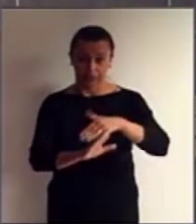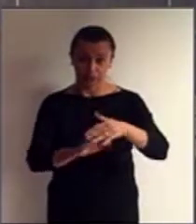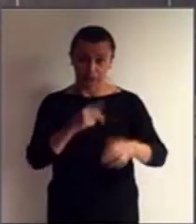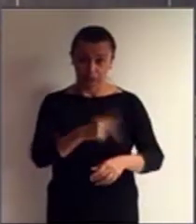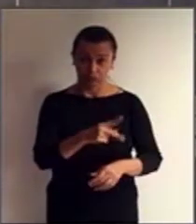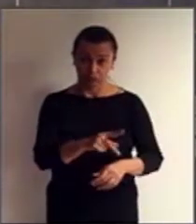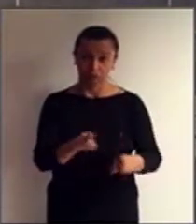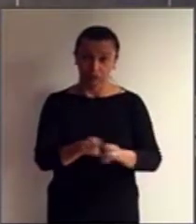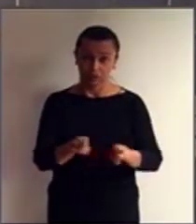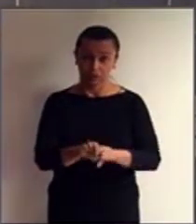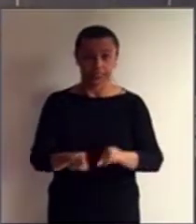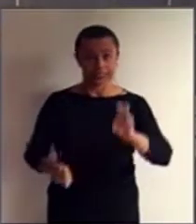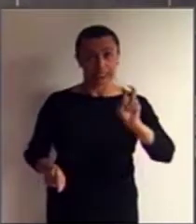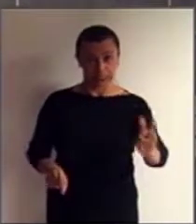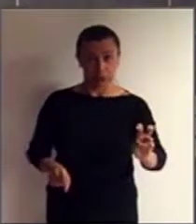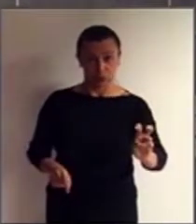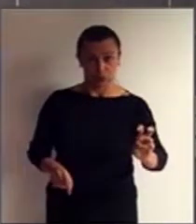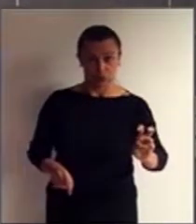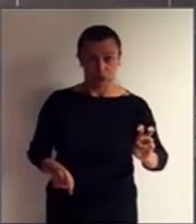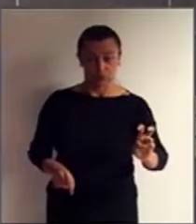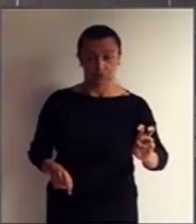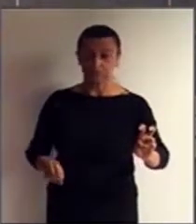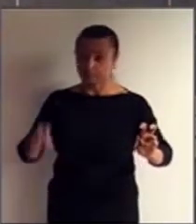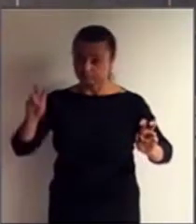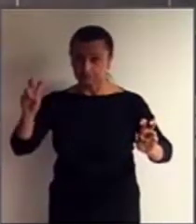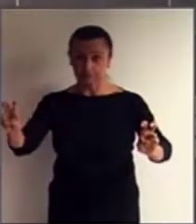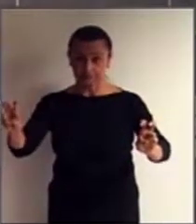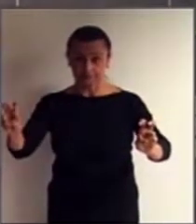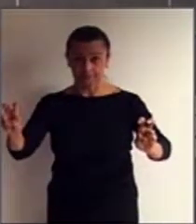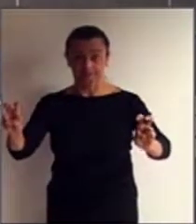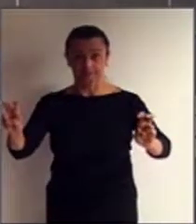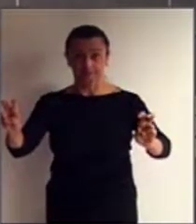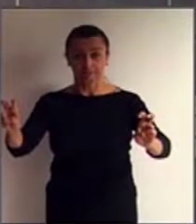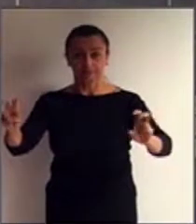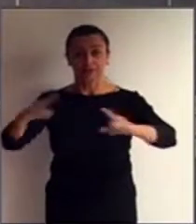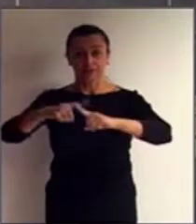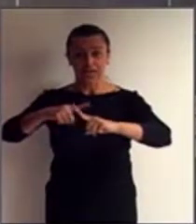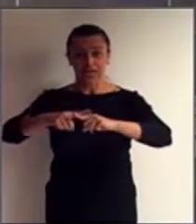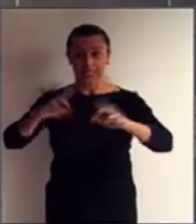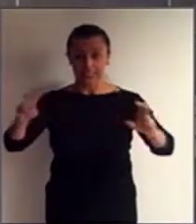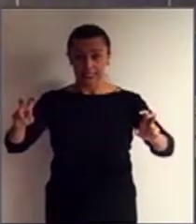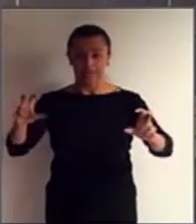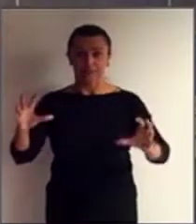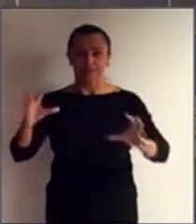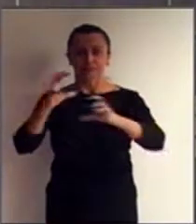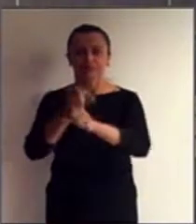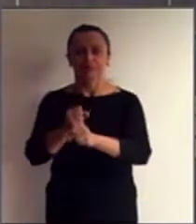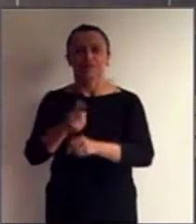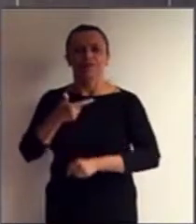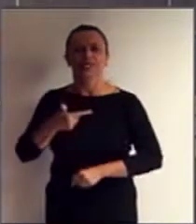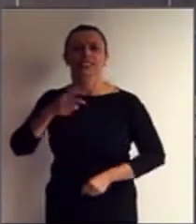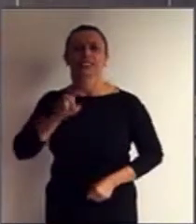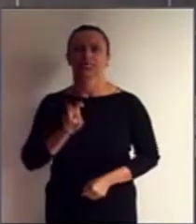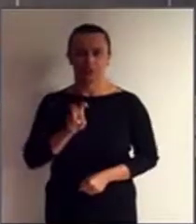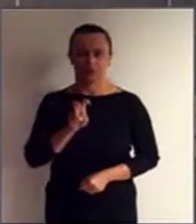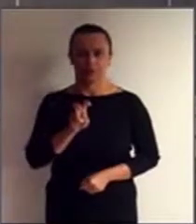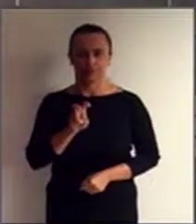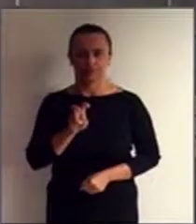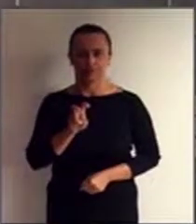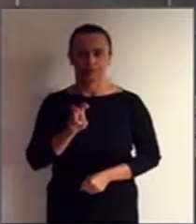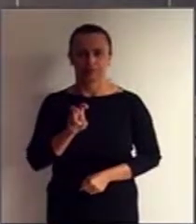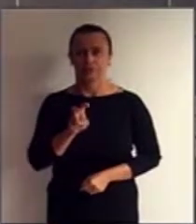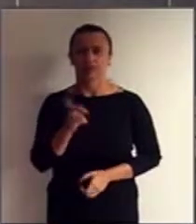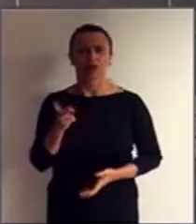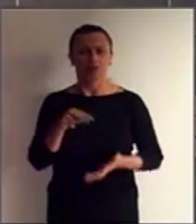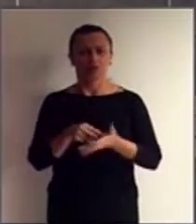for também cinco, nós teremos um produto de 25. ou seja, a